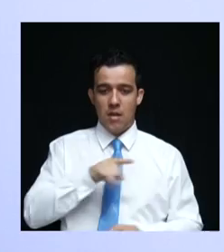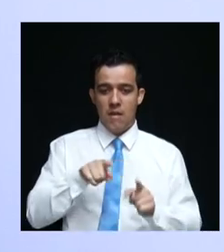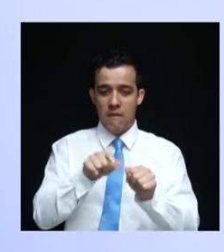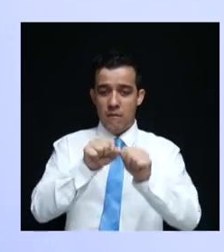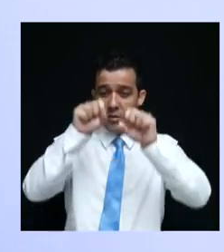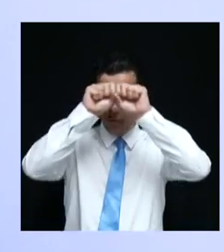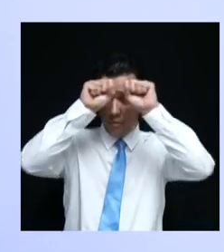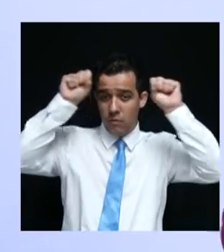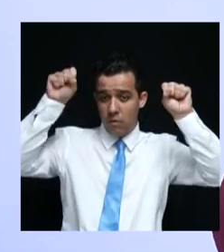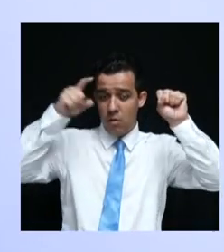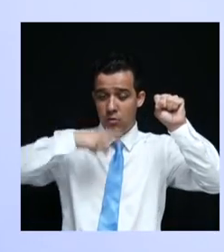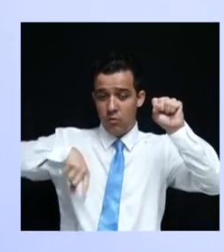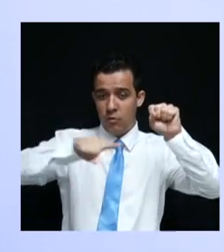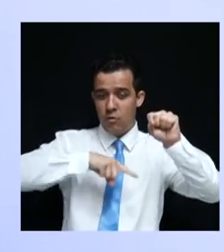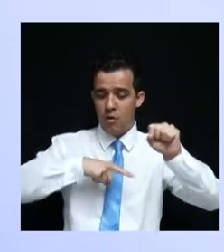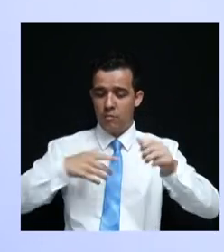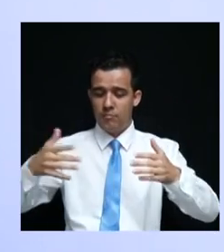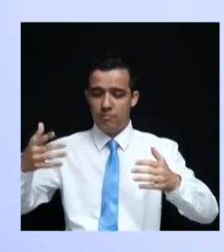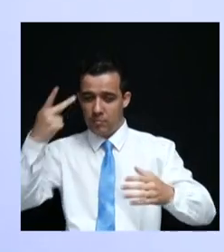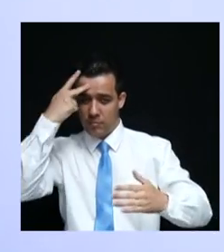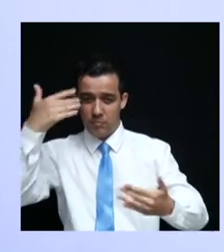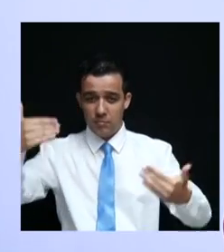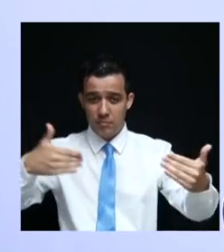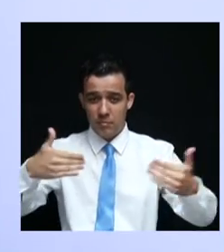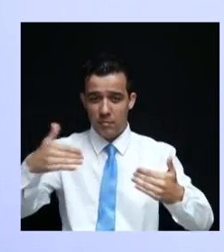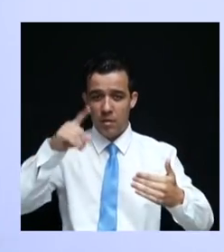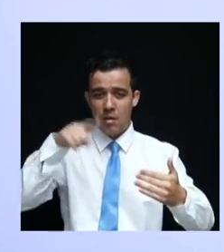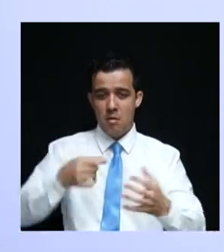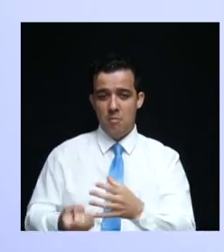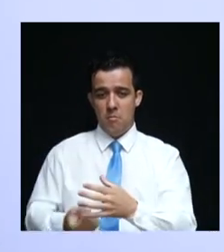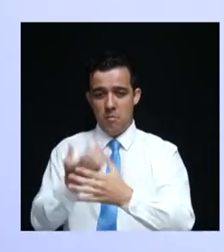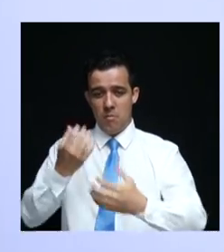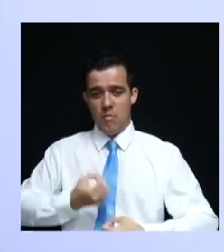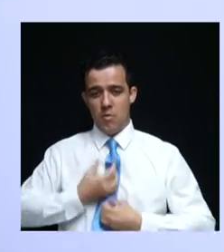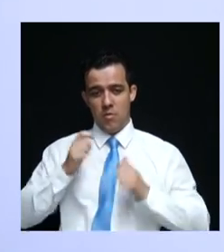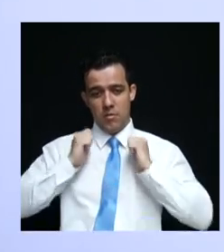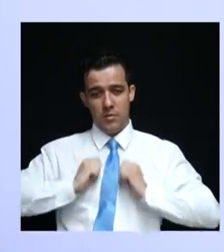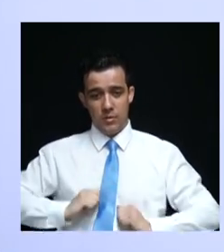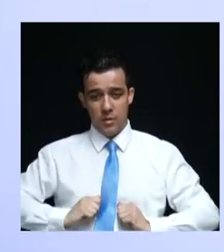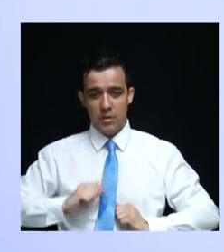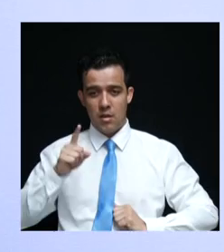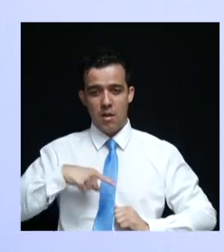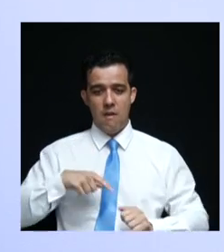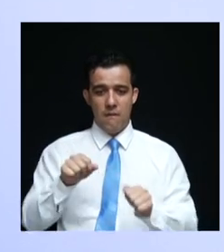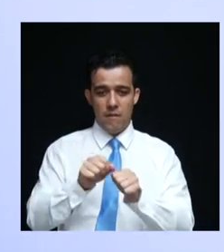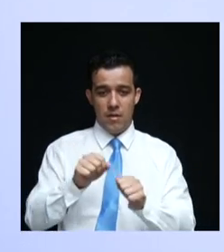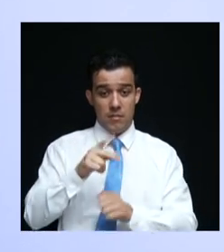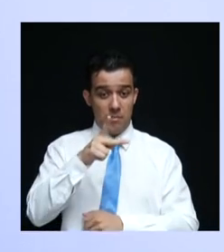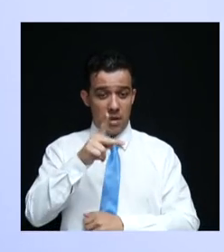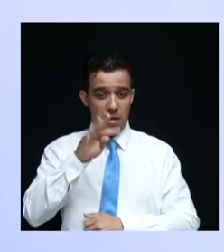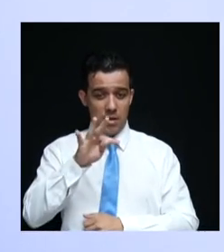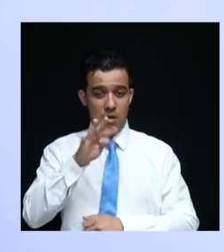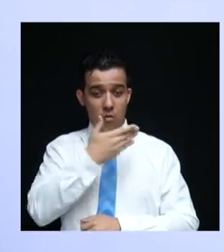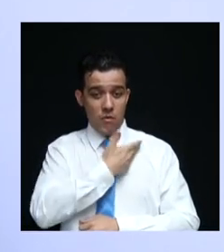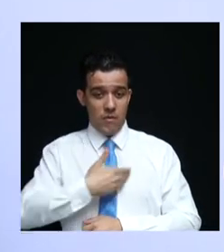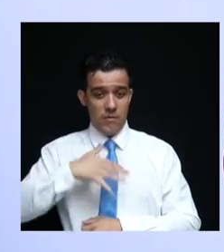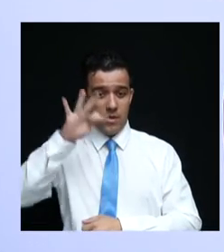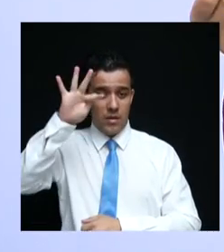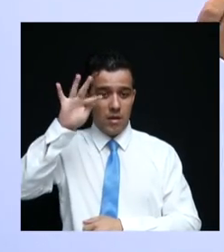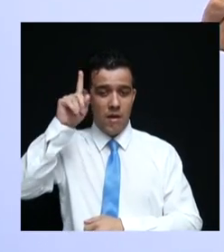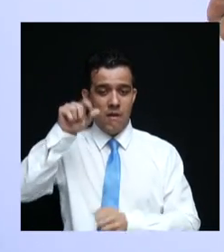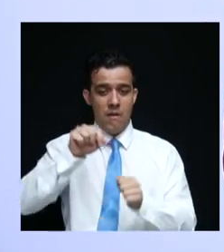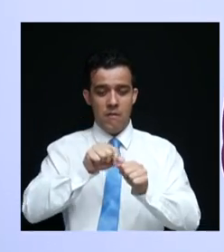produtores artistas, dos nossos produtores culturais. Sei como fazer. O PT, no governo federal, fez a